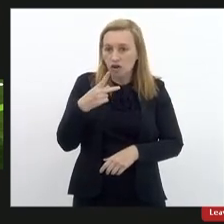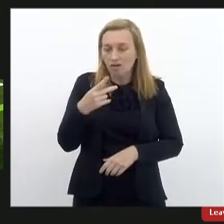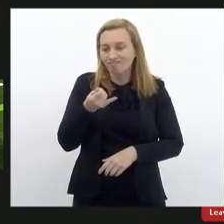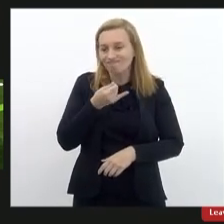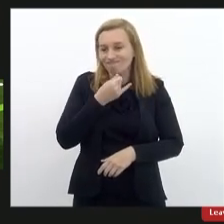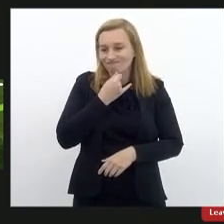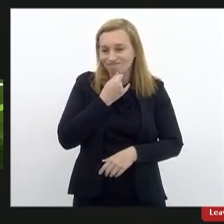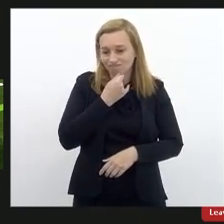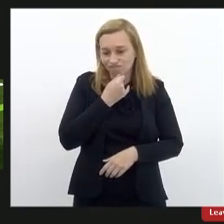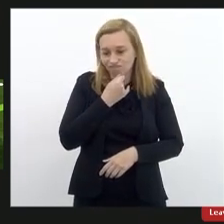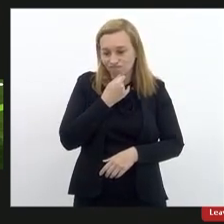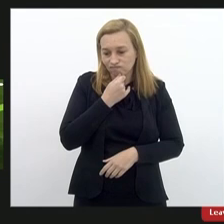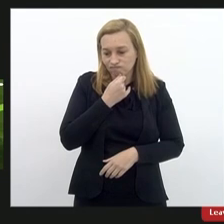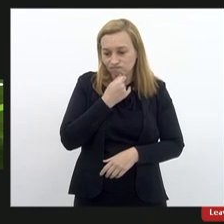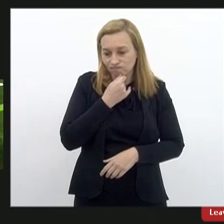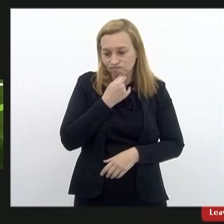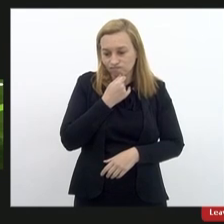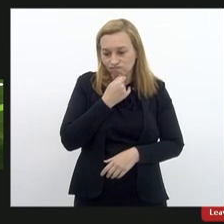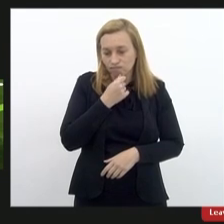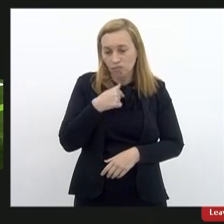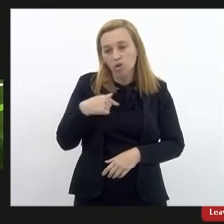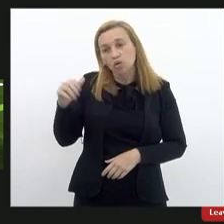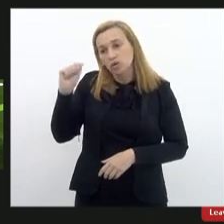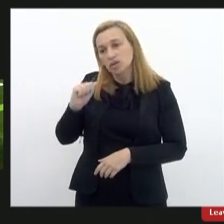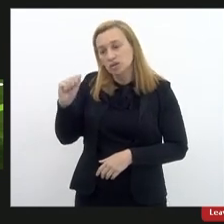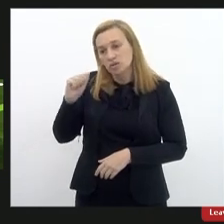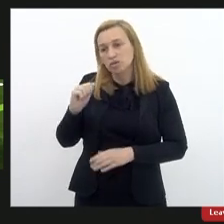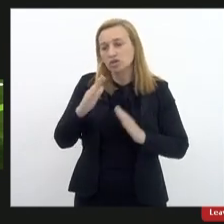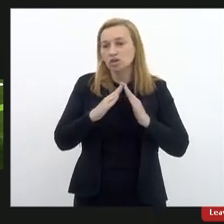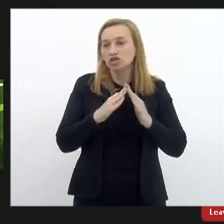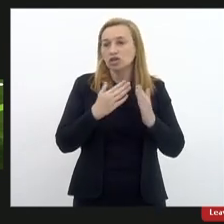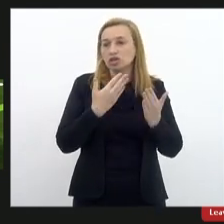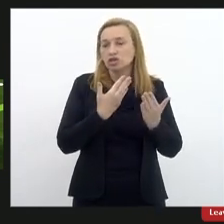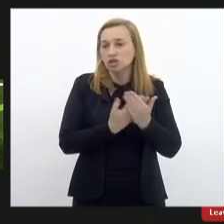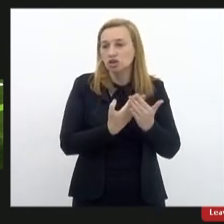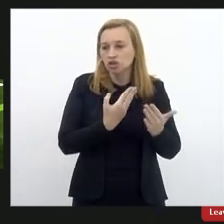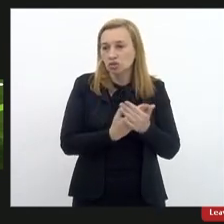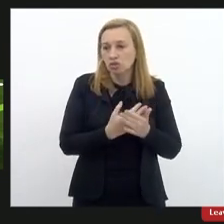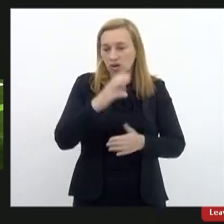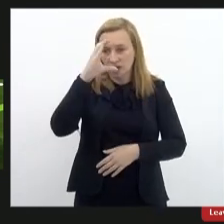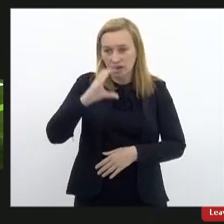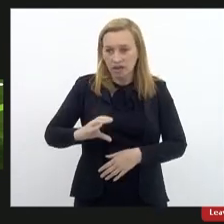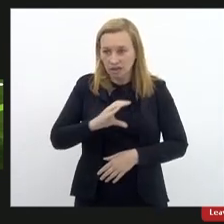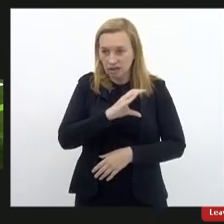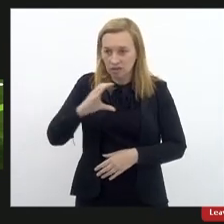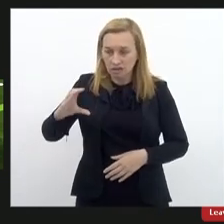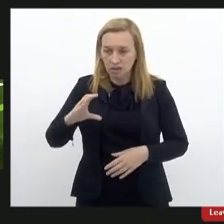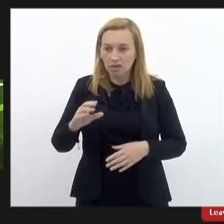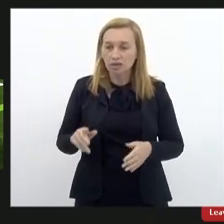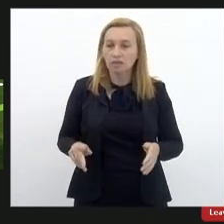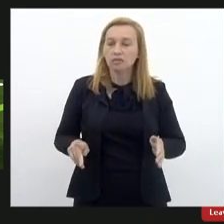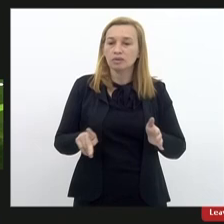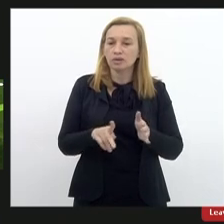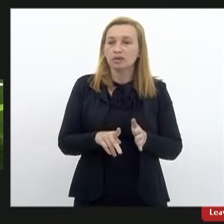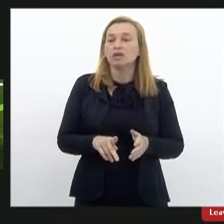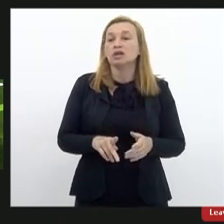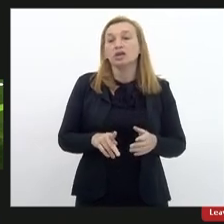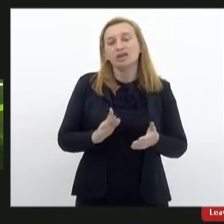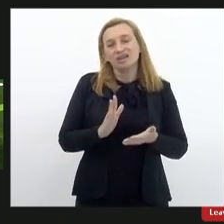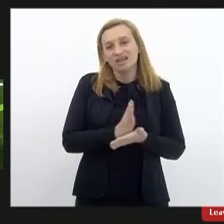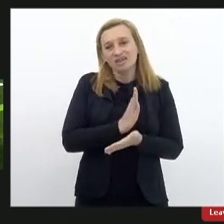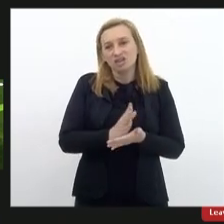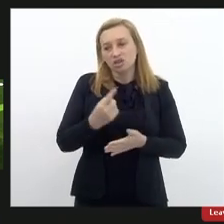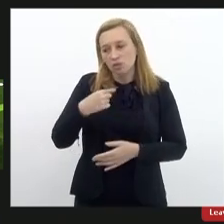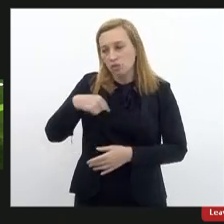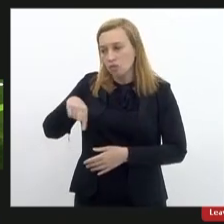tristeza, eu sou assessora de escola católica, participo de uma rede de escola católica e de vez em quando eu